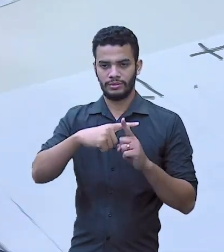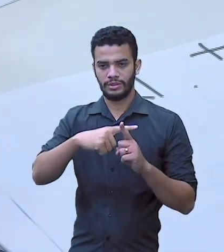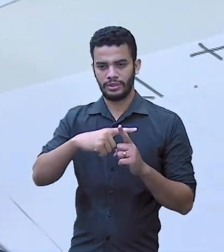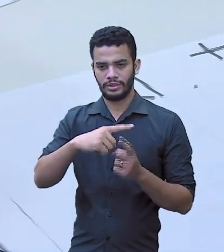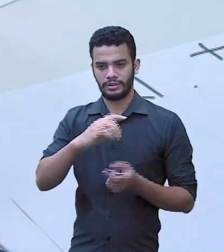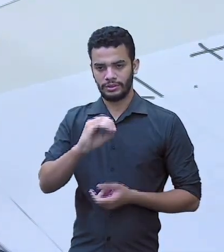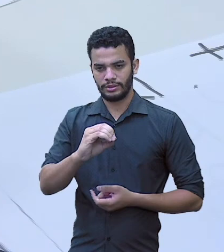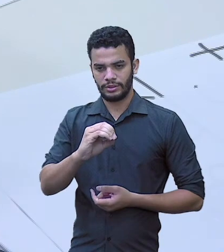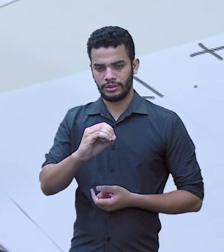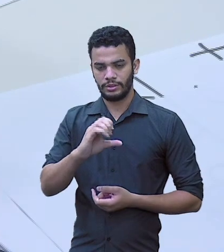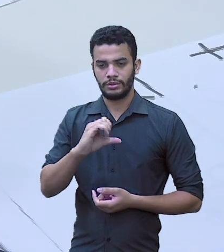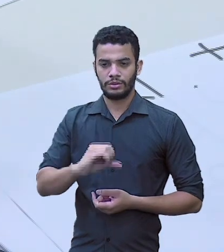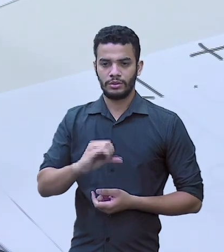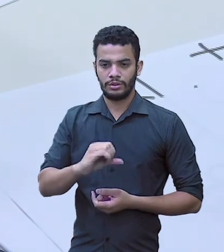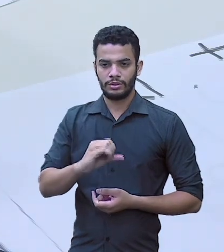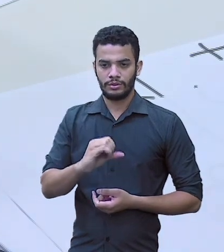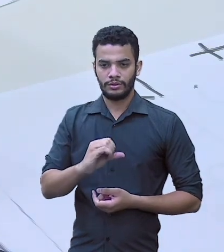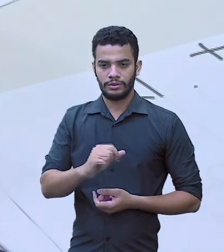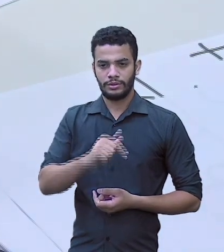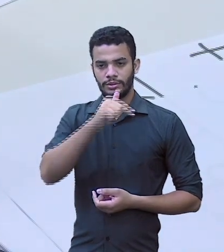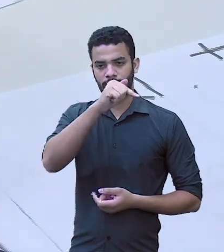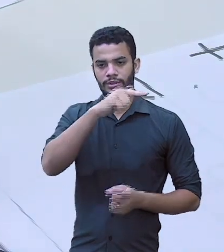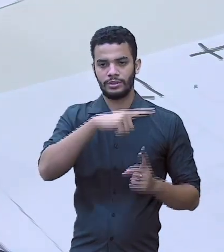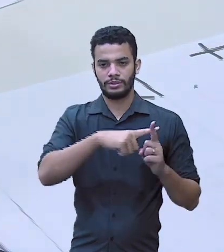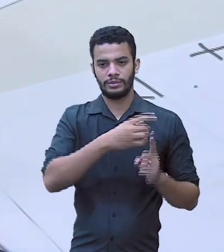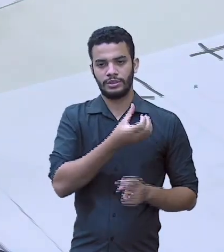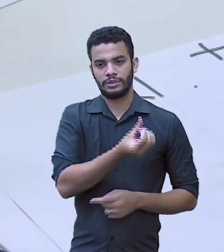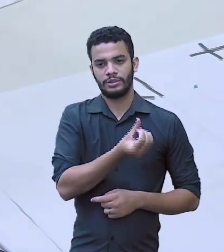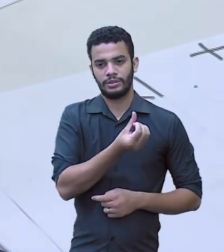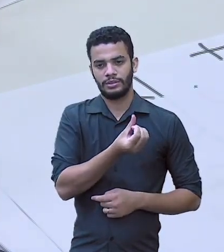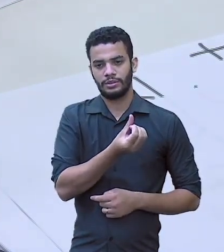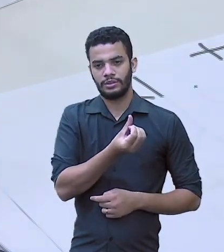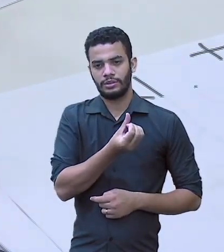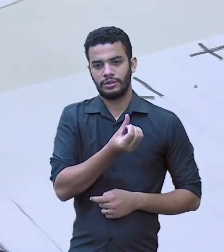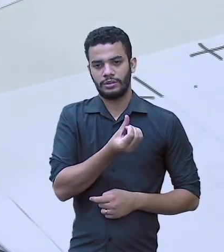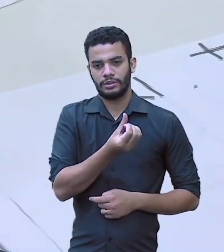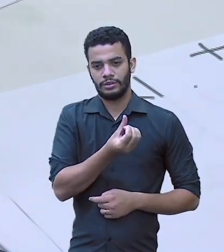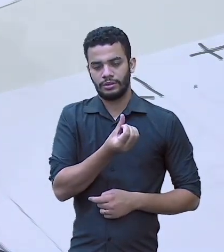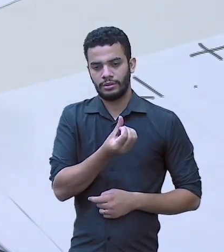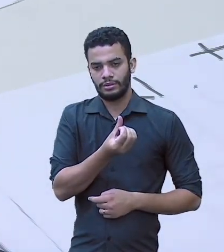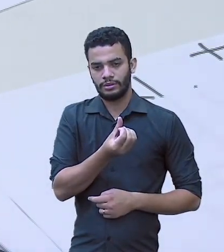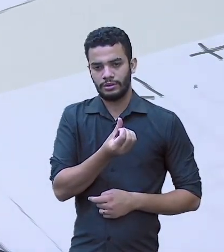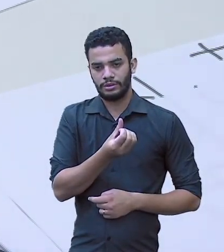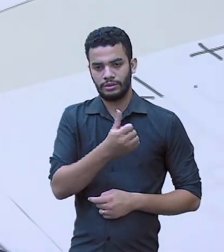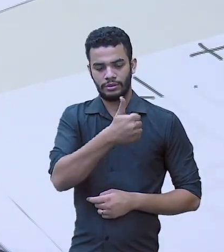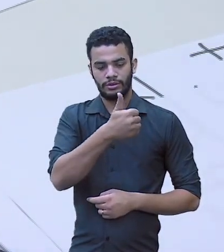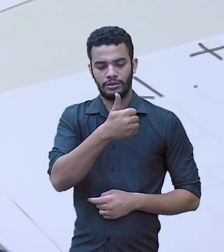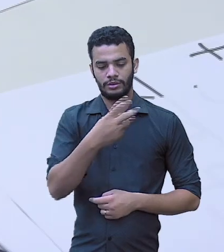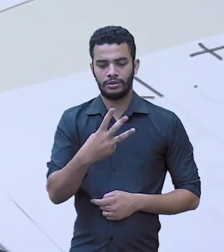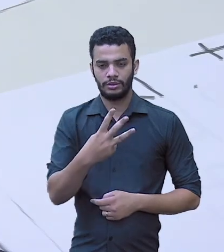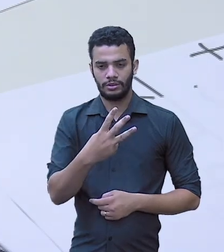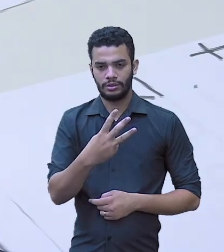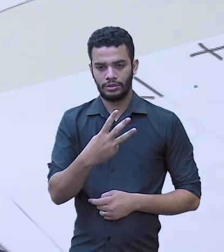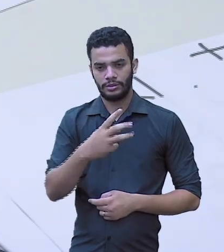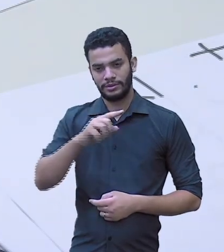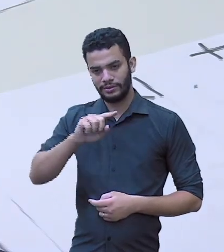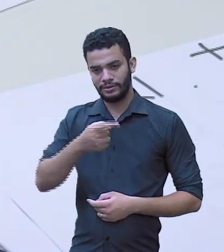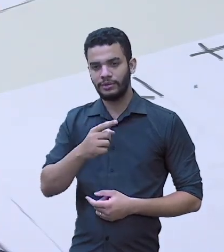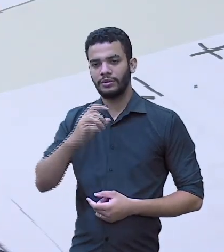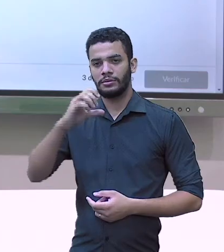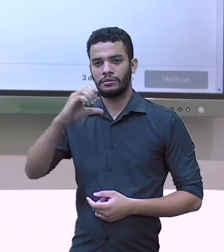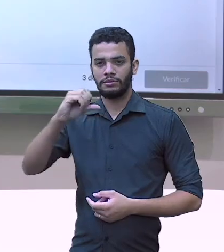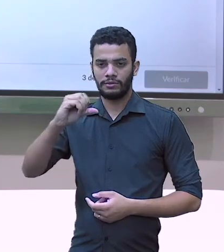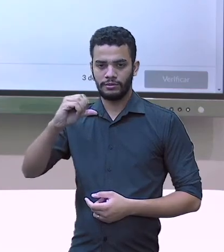7 mais 6, 13. Vou colocar vírgula embaixo de vírgula.